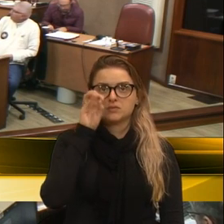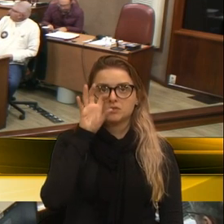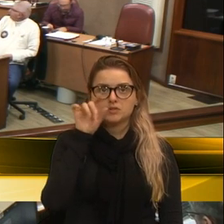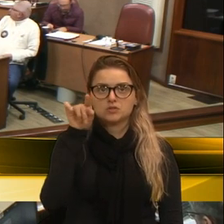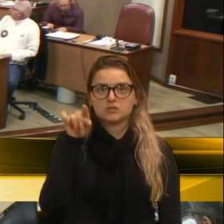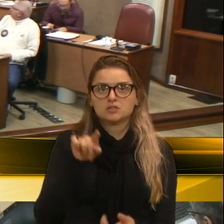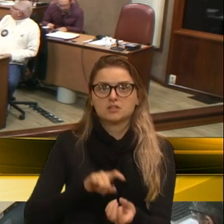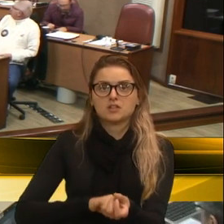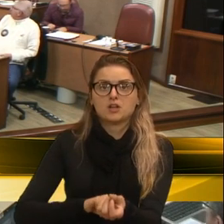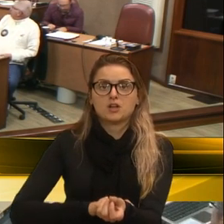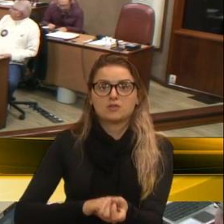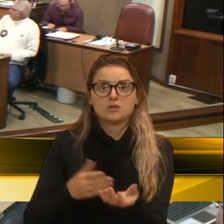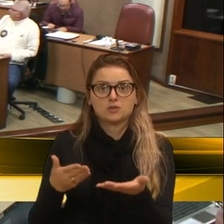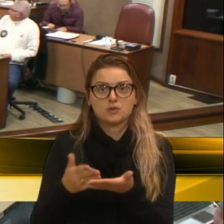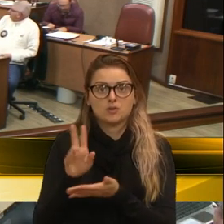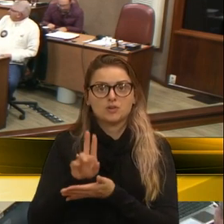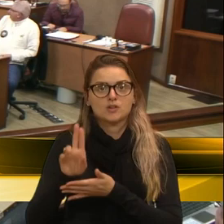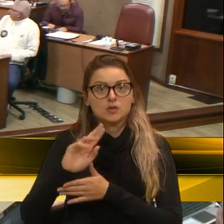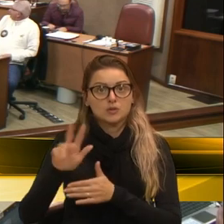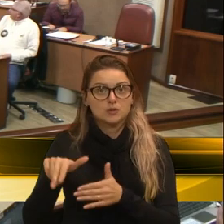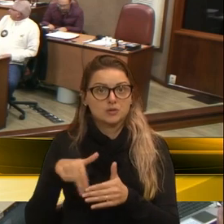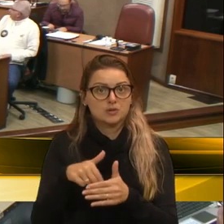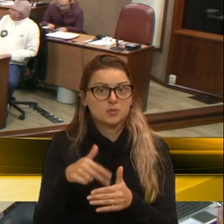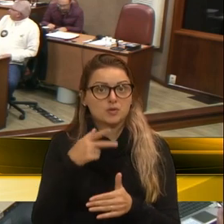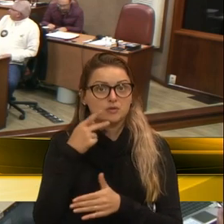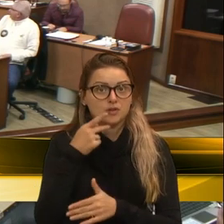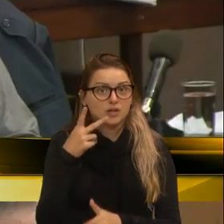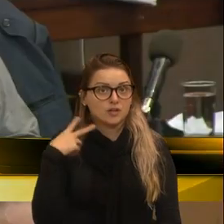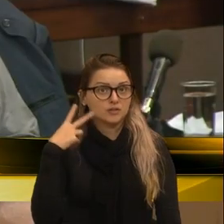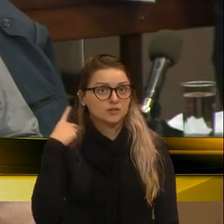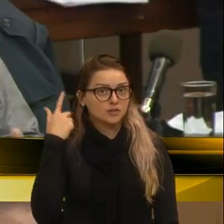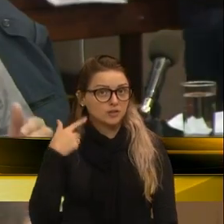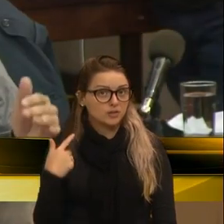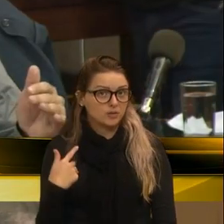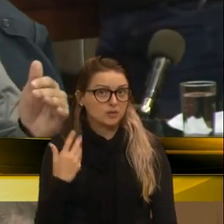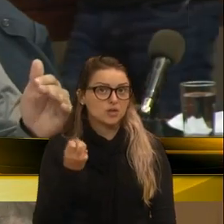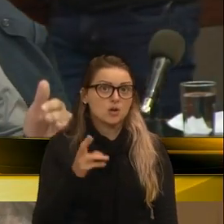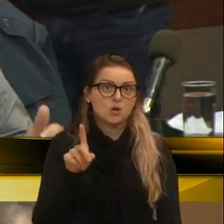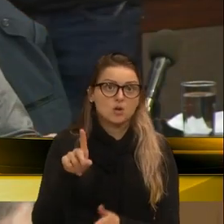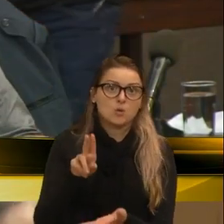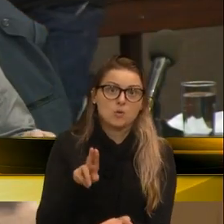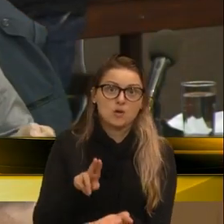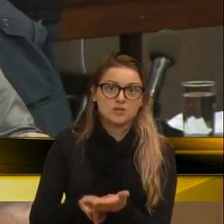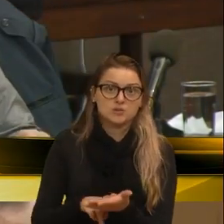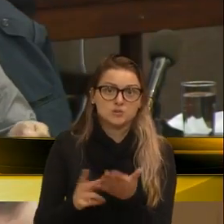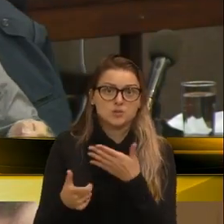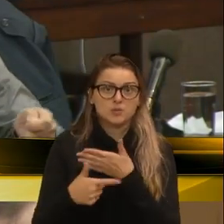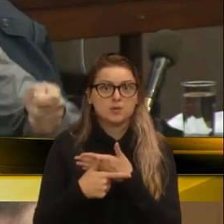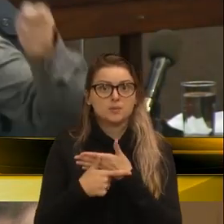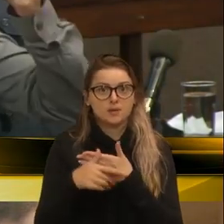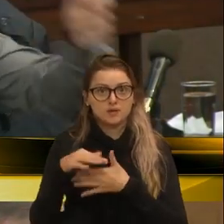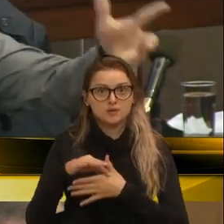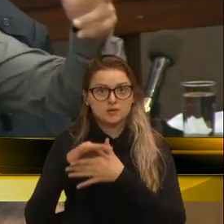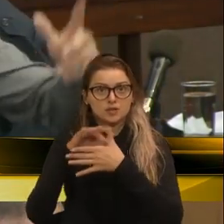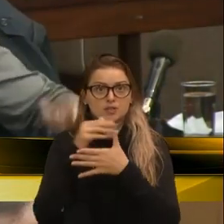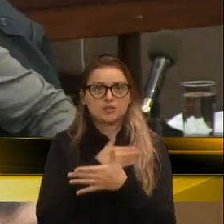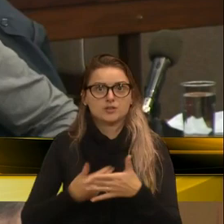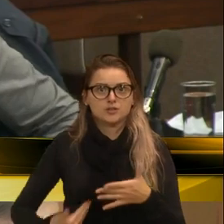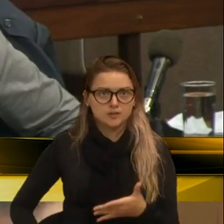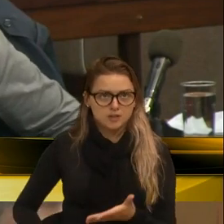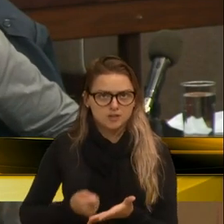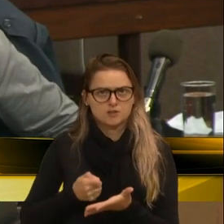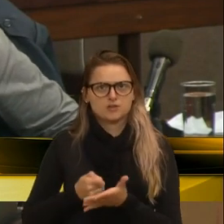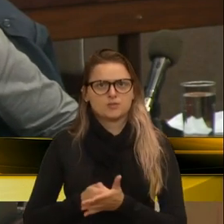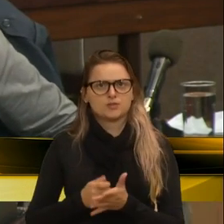nervoso, ocupou a tribuna, falando da vereadora Gladys, ou ele assumiu verdadeiramente o papel de líder incisivo, assim, do